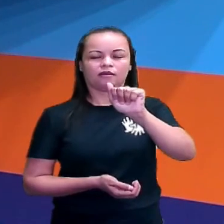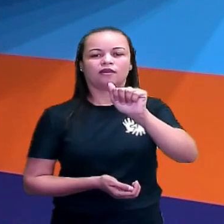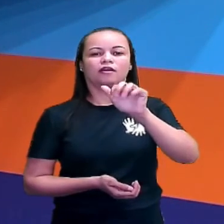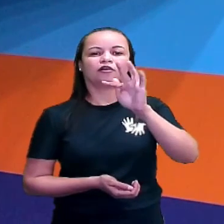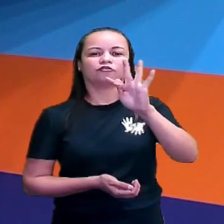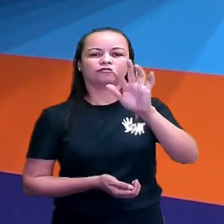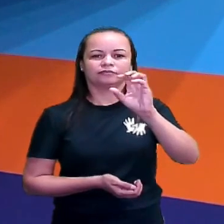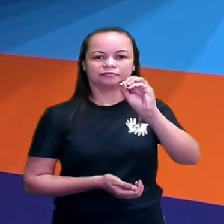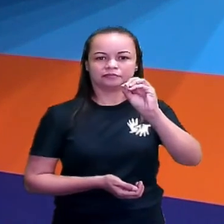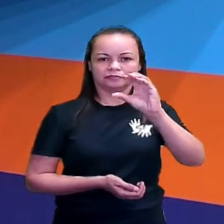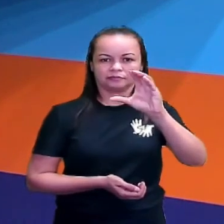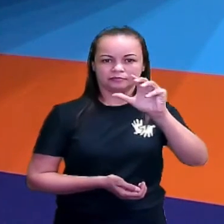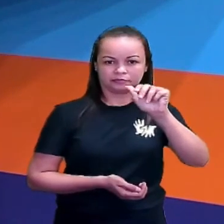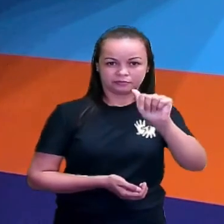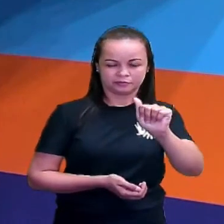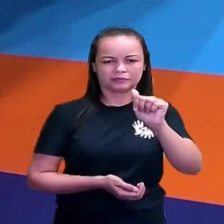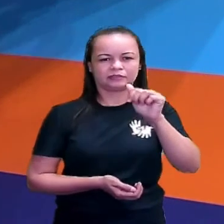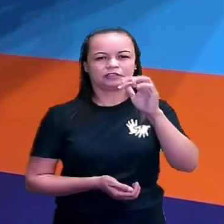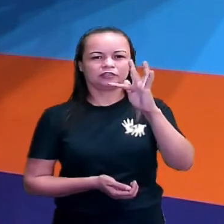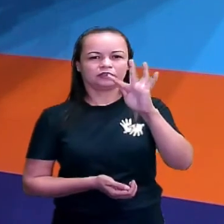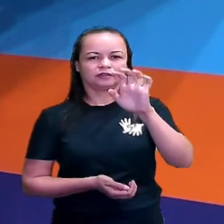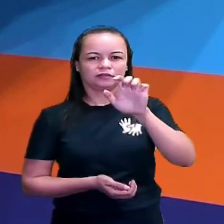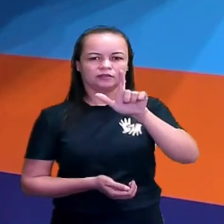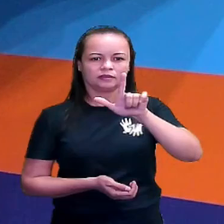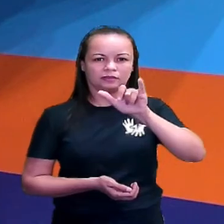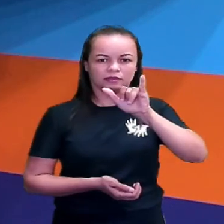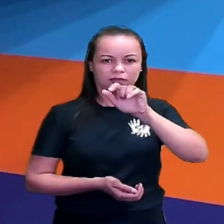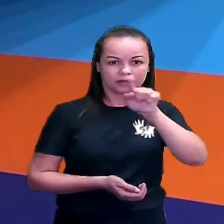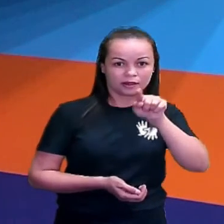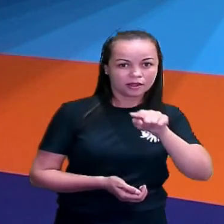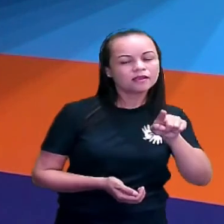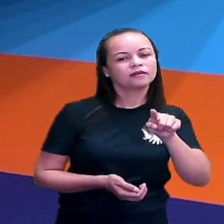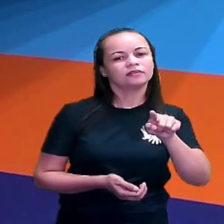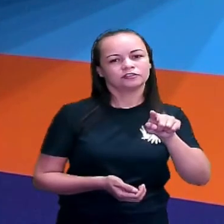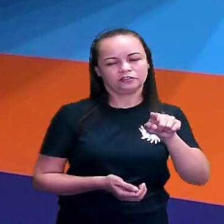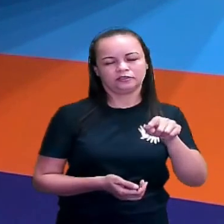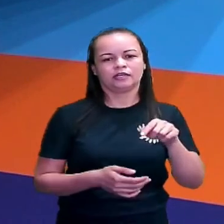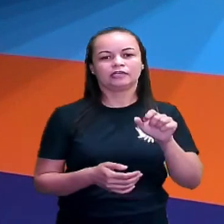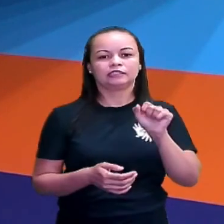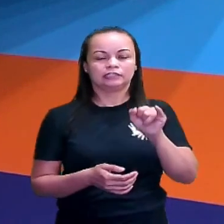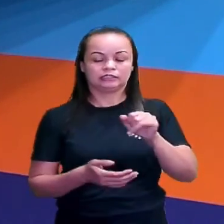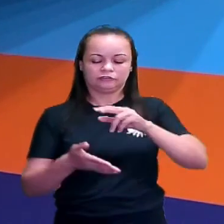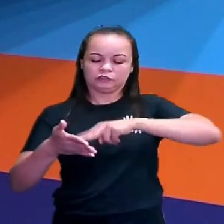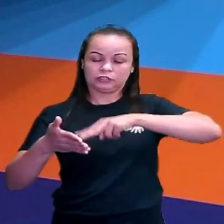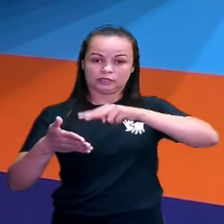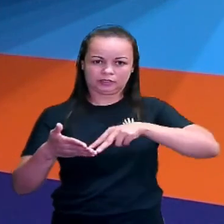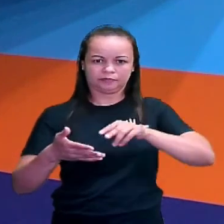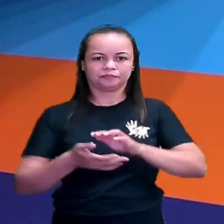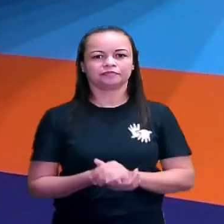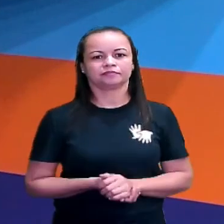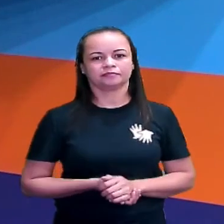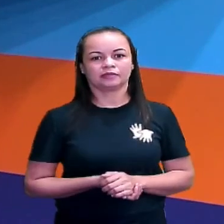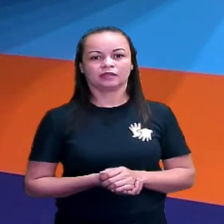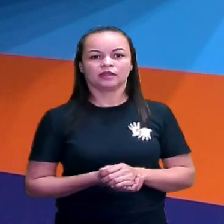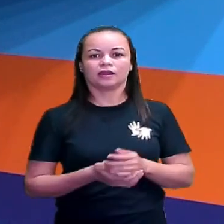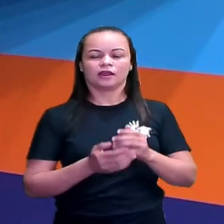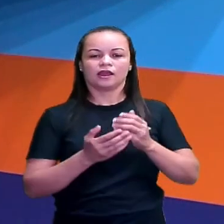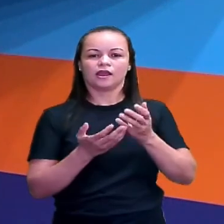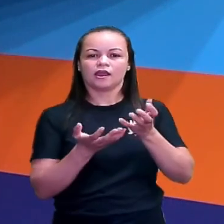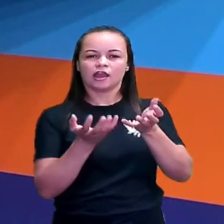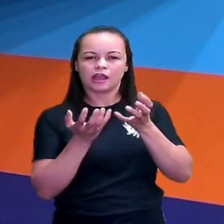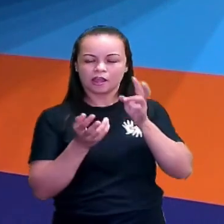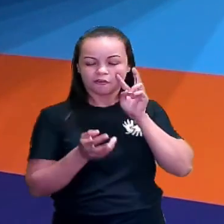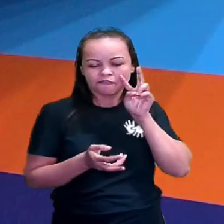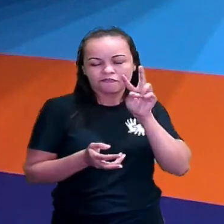foca feliz. Se eu fosse ler. Quer ver